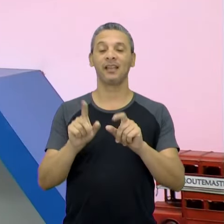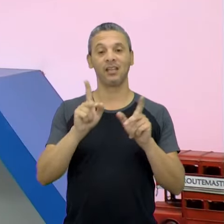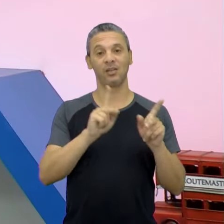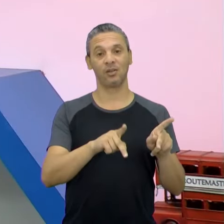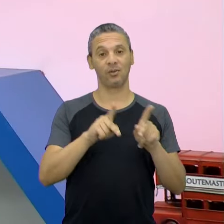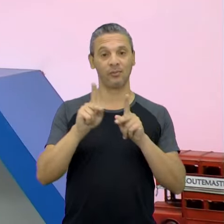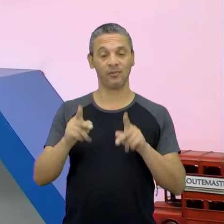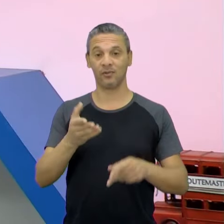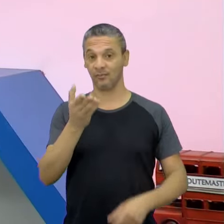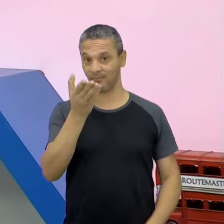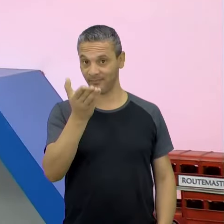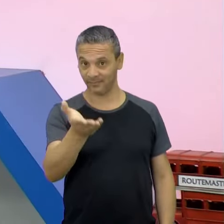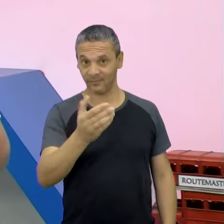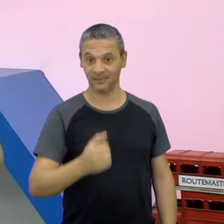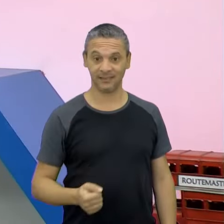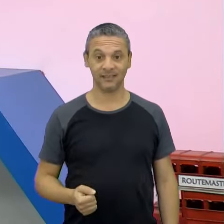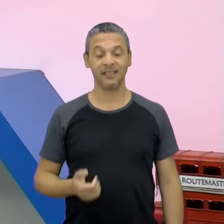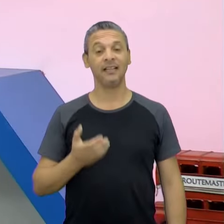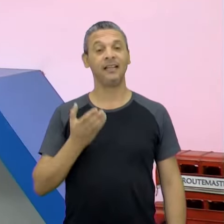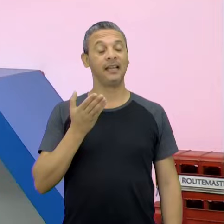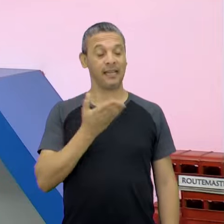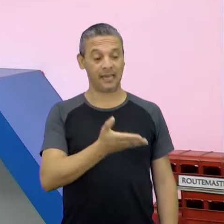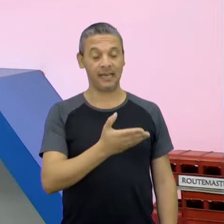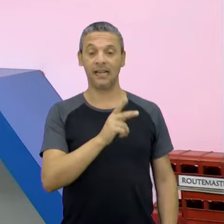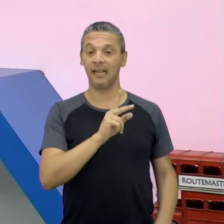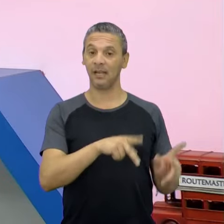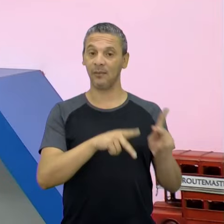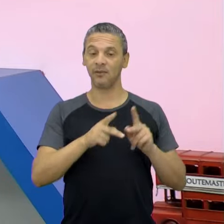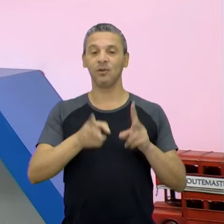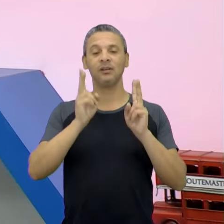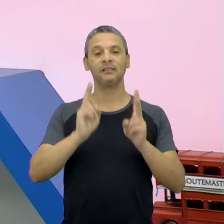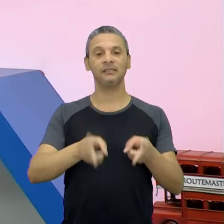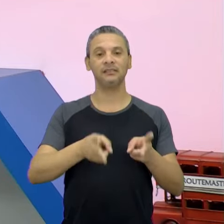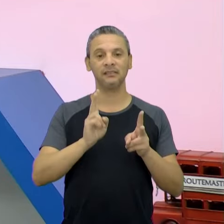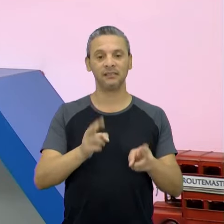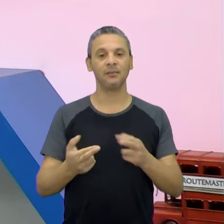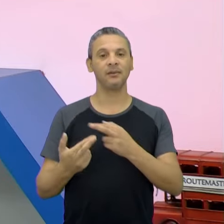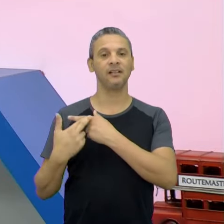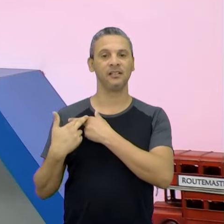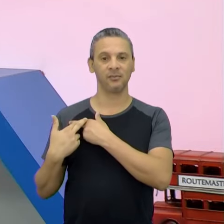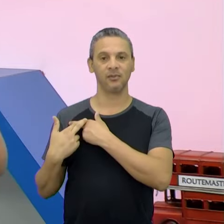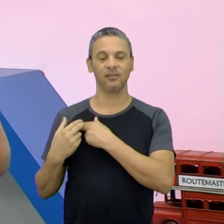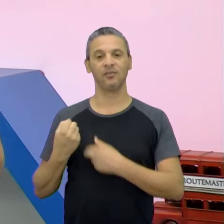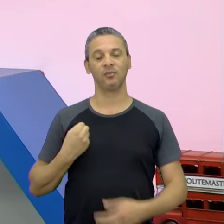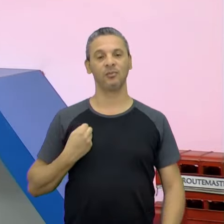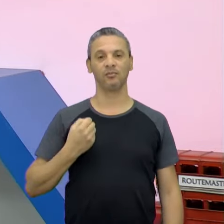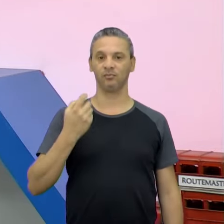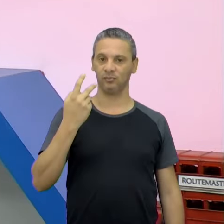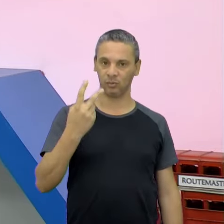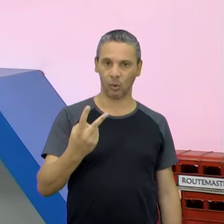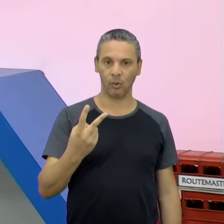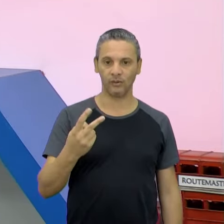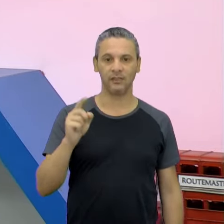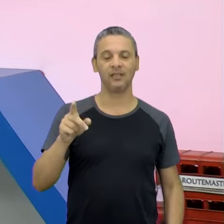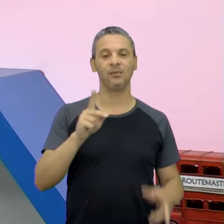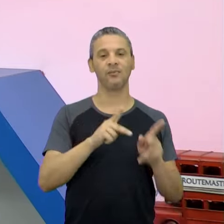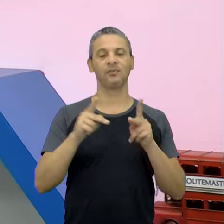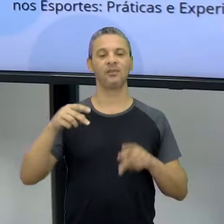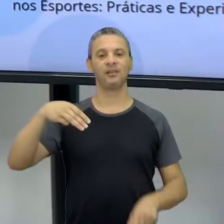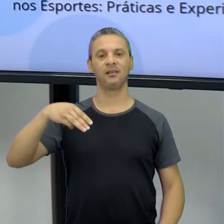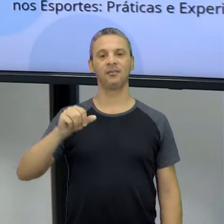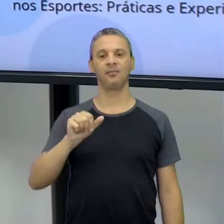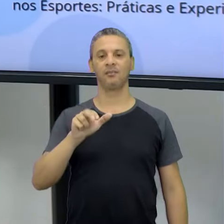um professor de vocês, que ele está sempre à frente do componente 2 e é o professor Mauro